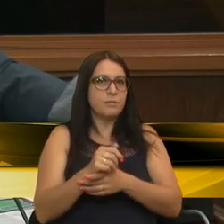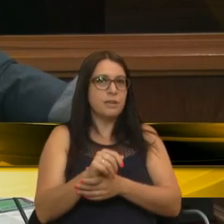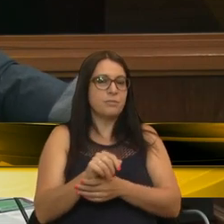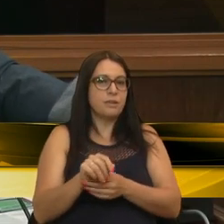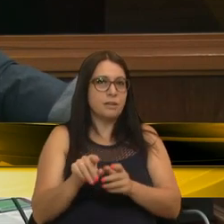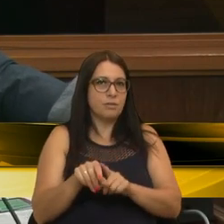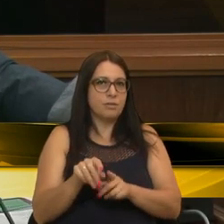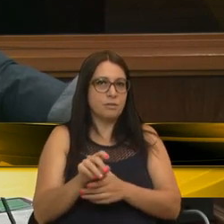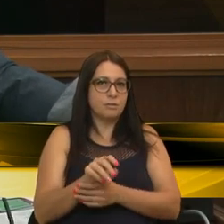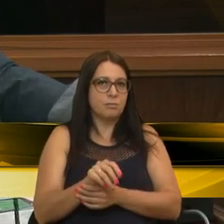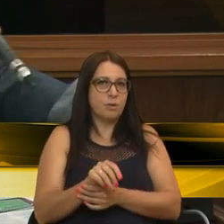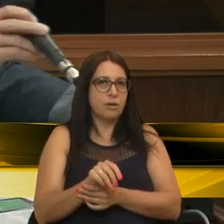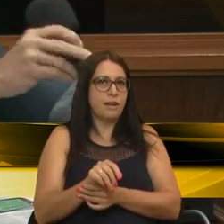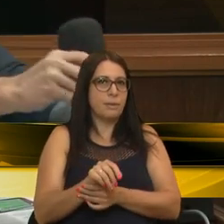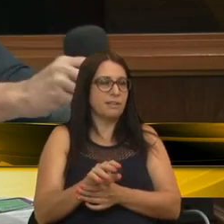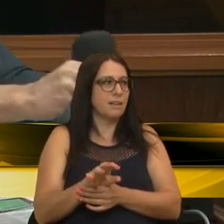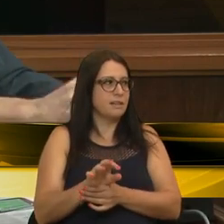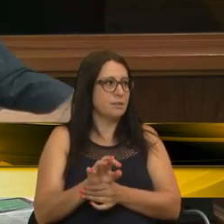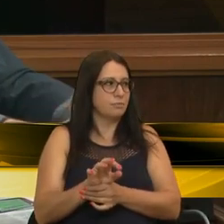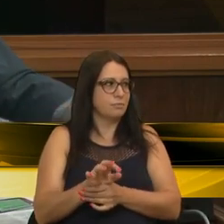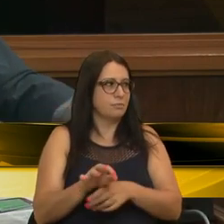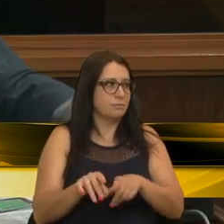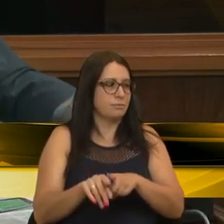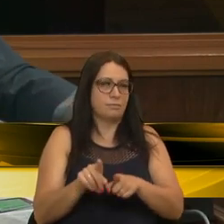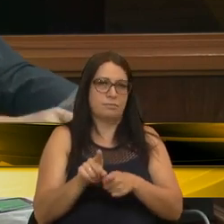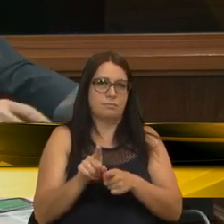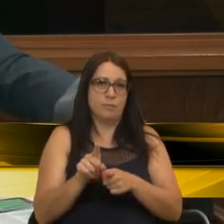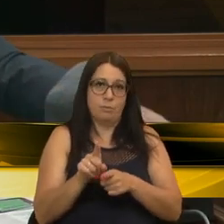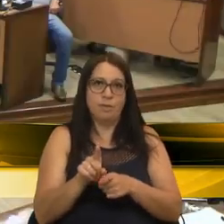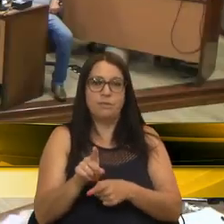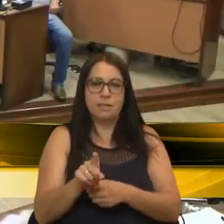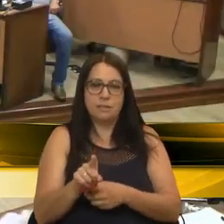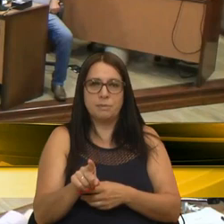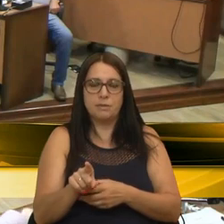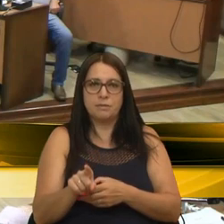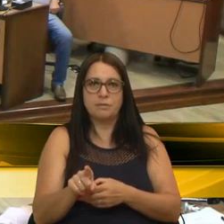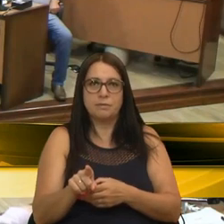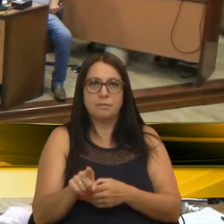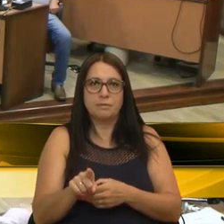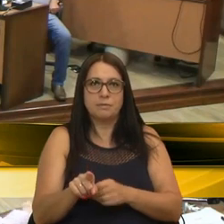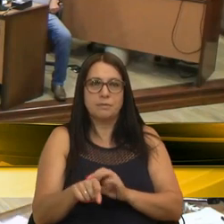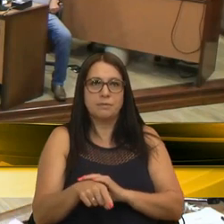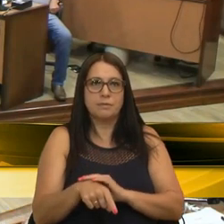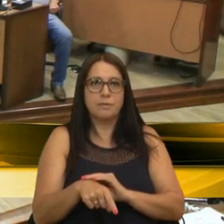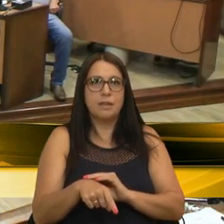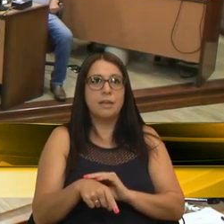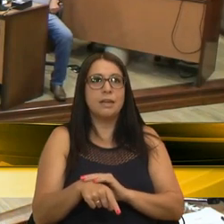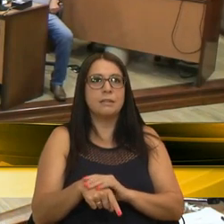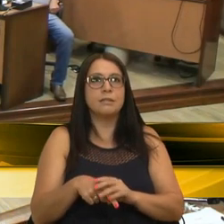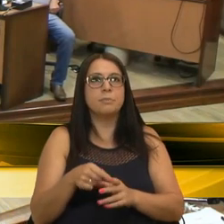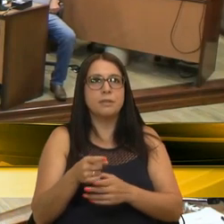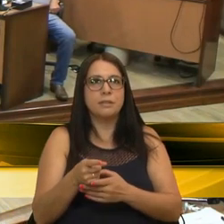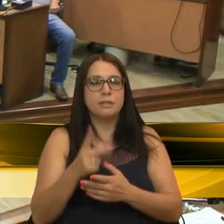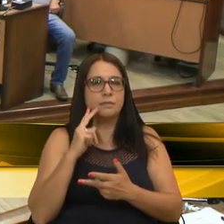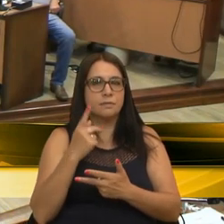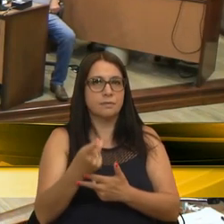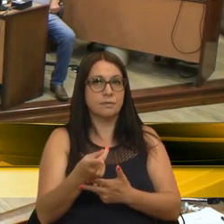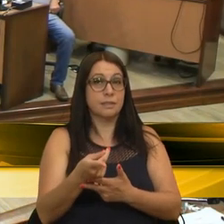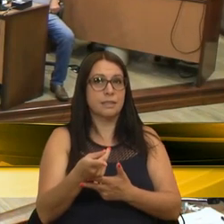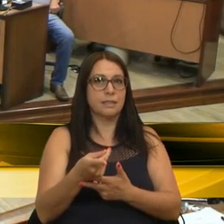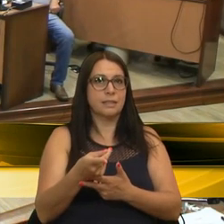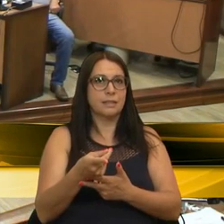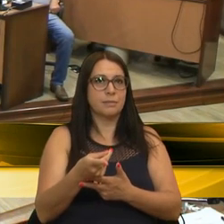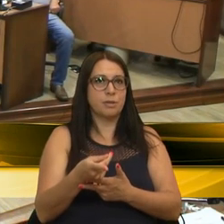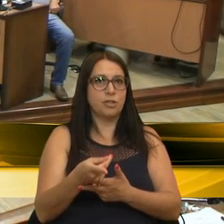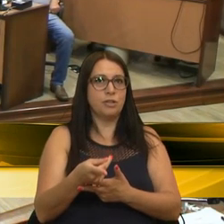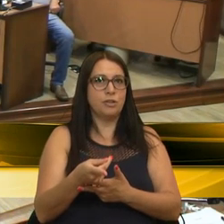funcionando, vereador. Muito obrigado, vereador Kiko. Essa é a pura realidade, complementando o o vereador Périco falou, o senhor complementa agora. E o que a